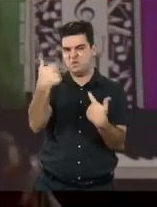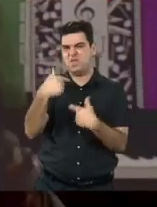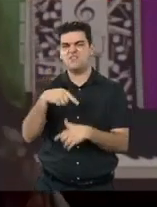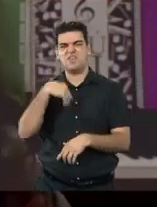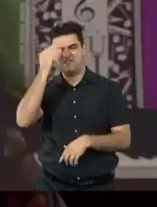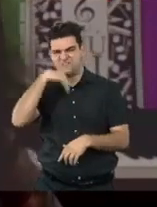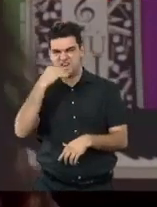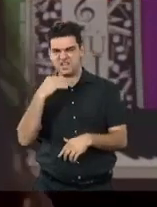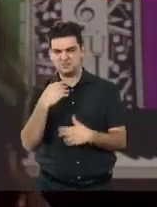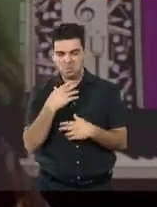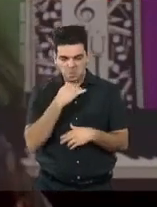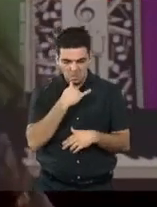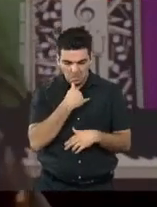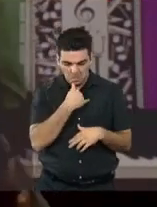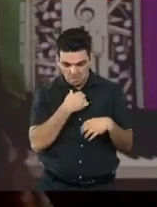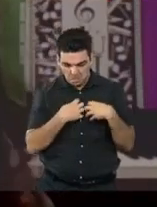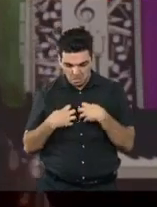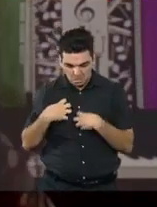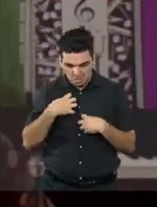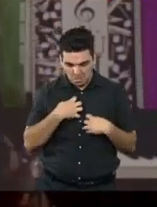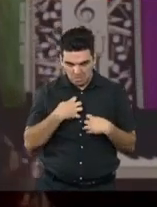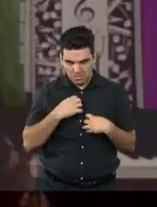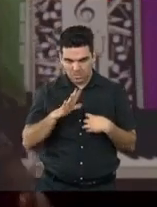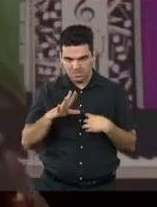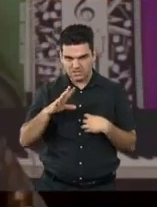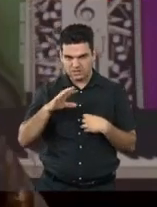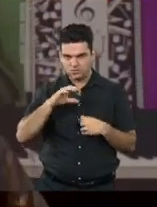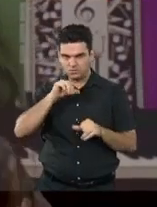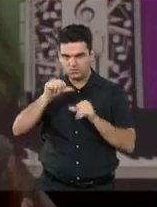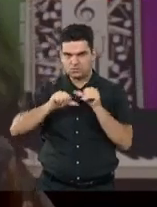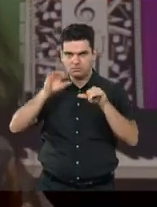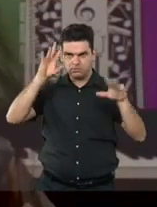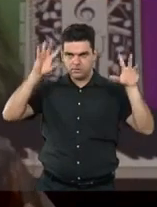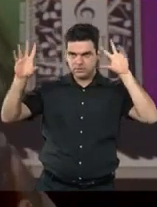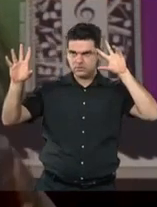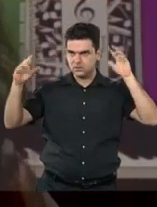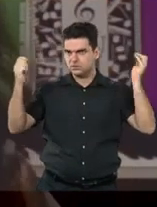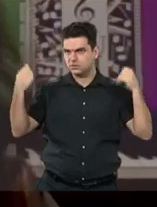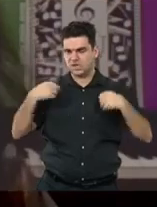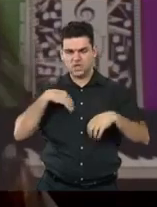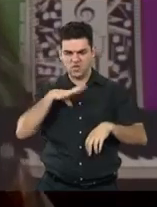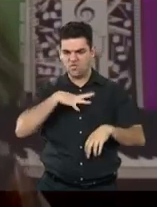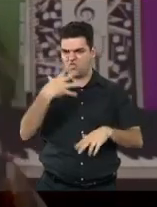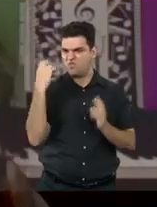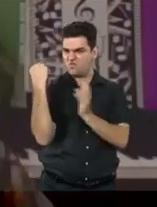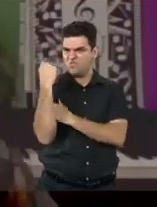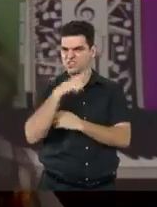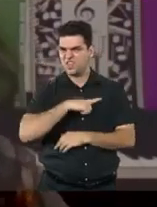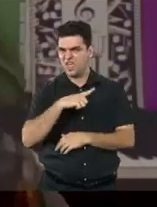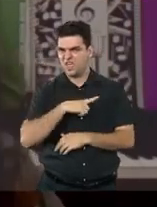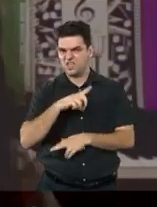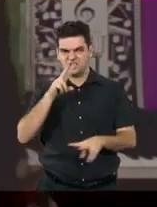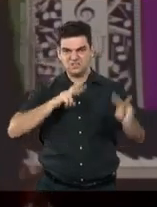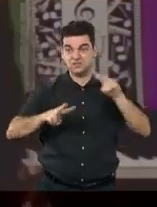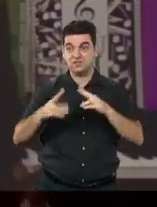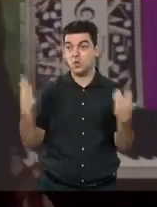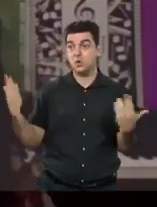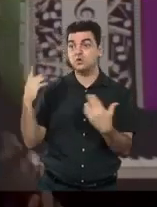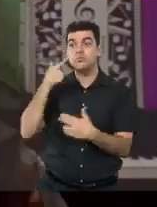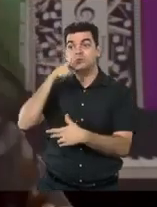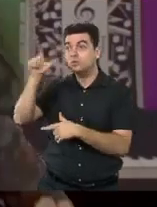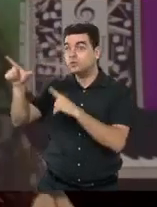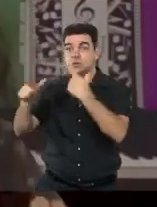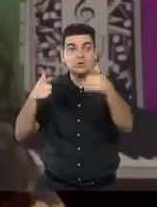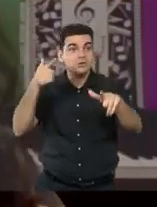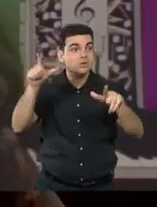Todas nós seguimos em frente quando percebemos como são fortes e admiráveis as mulheres que estão à nossa volta.